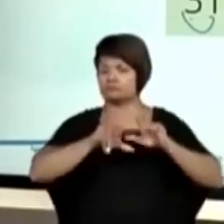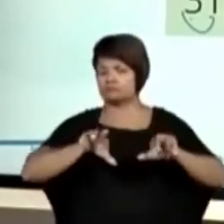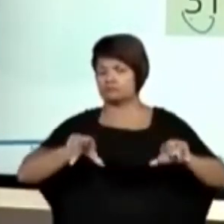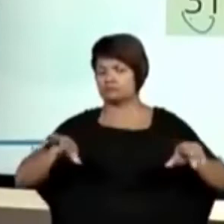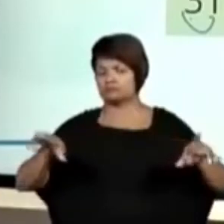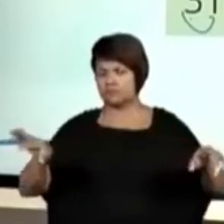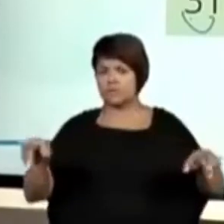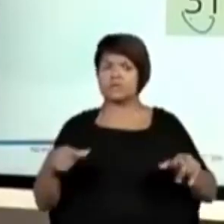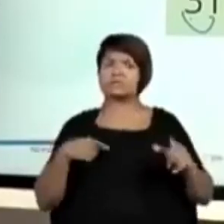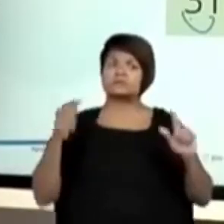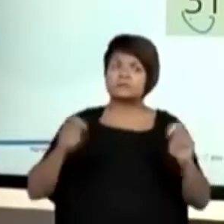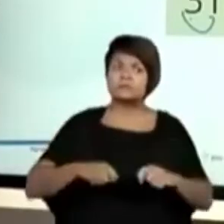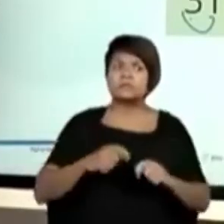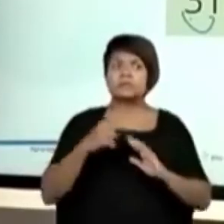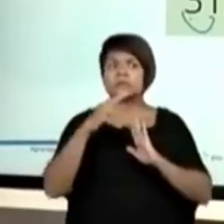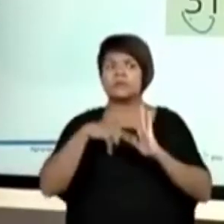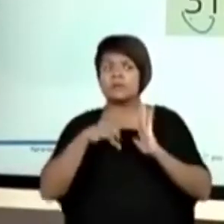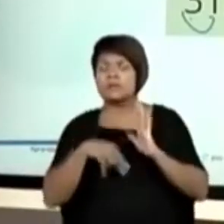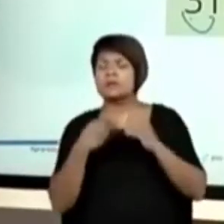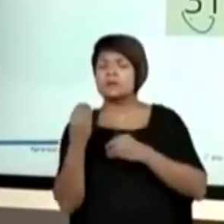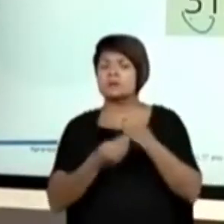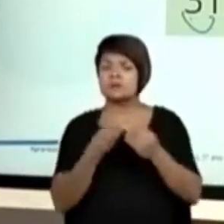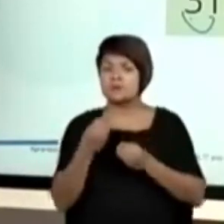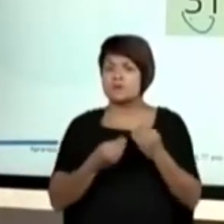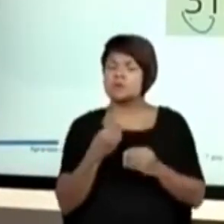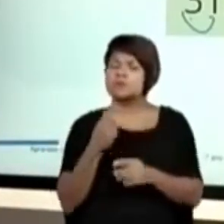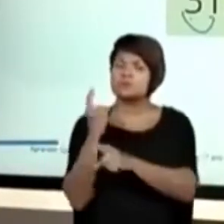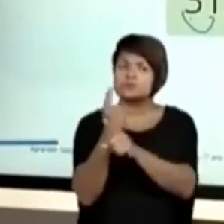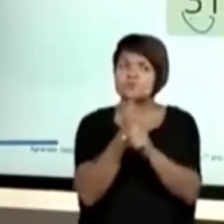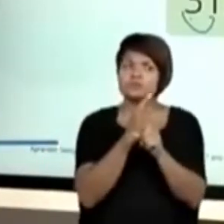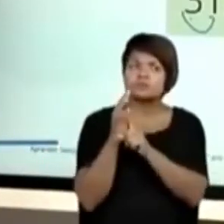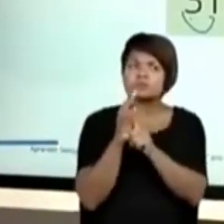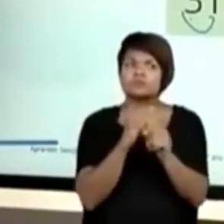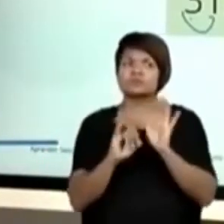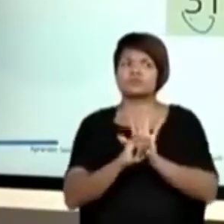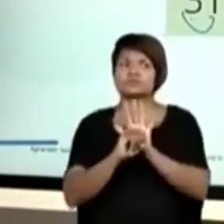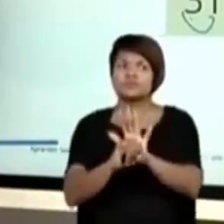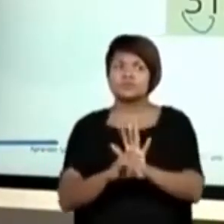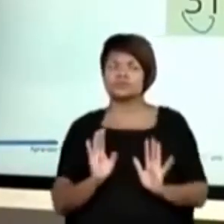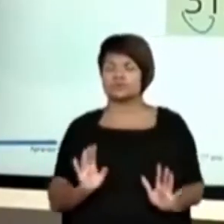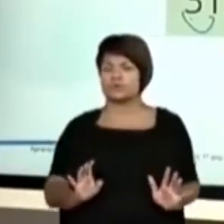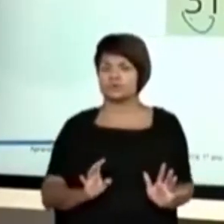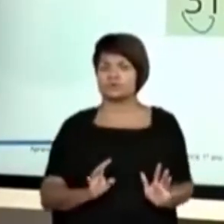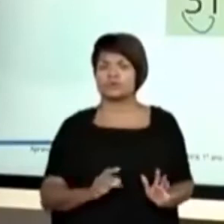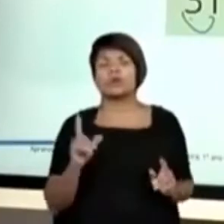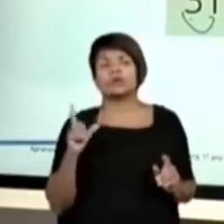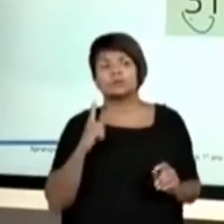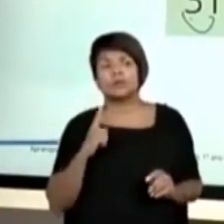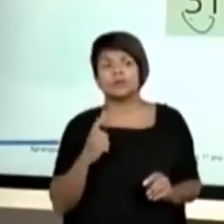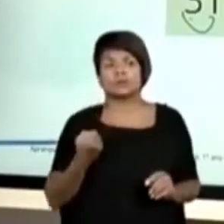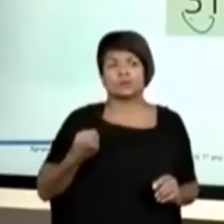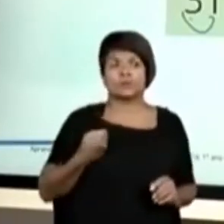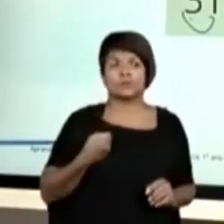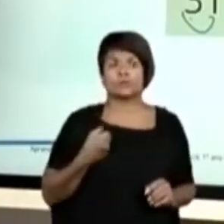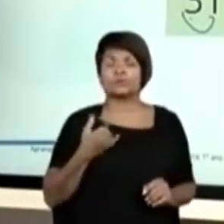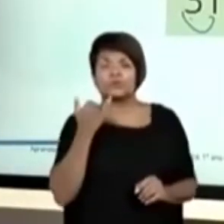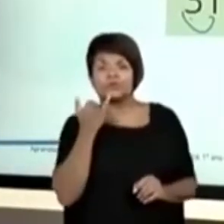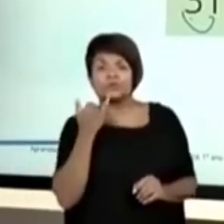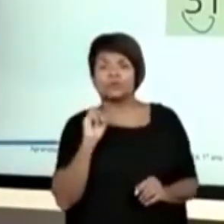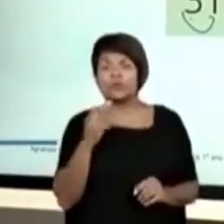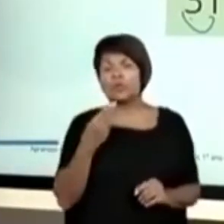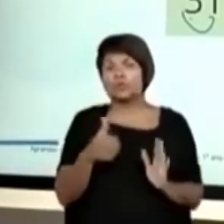de ler alguns números de identificação aí. Sejam de número de telefone ou de documento, tá bom?